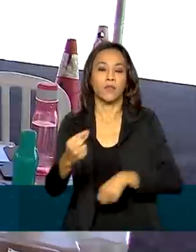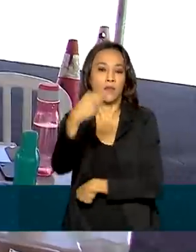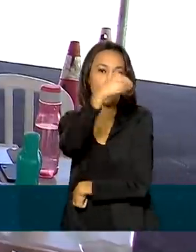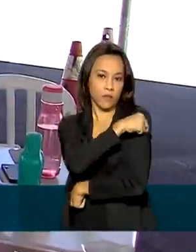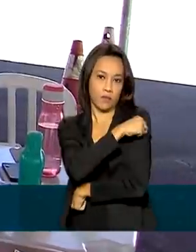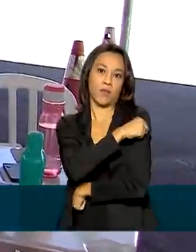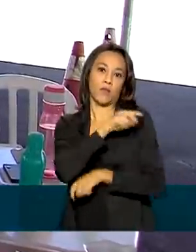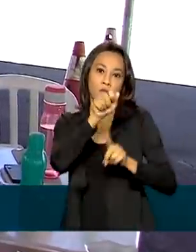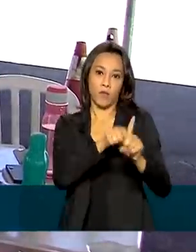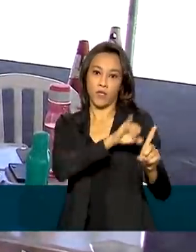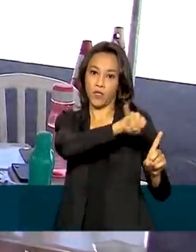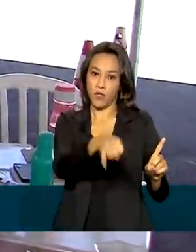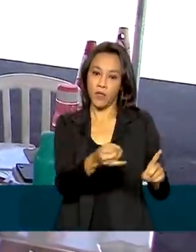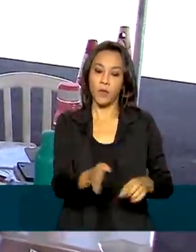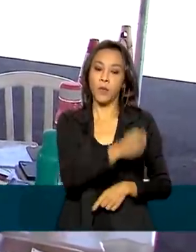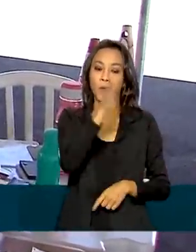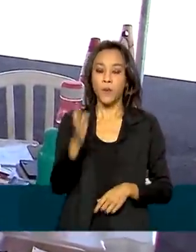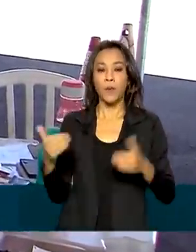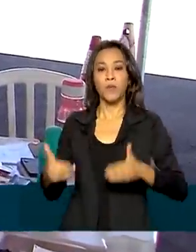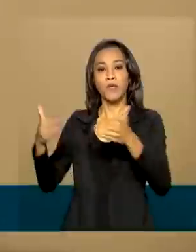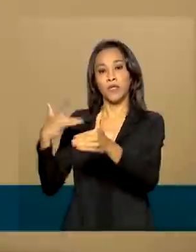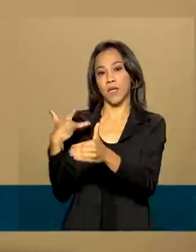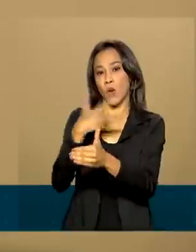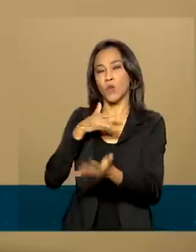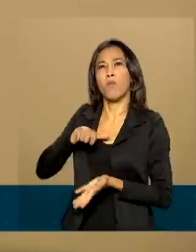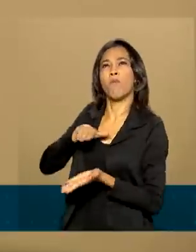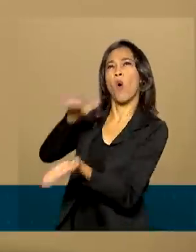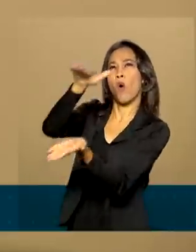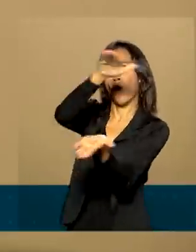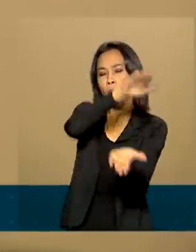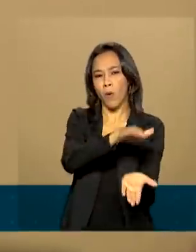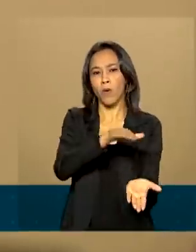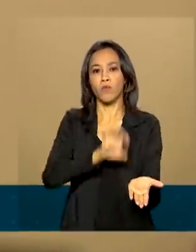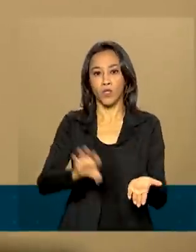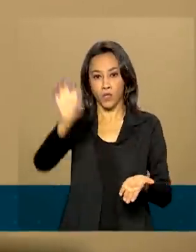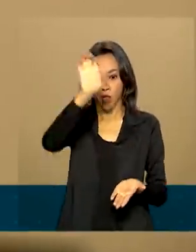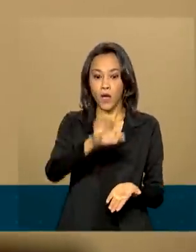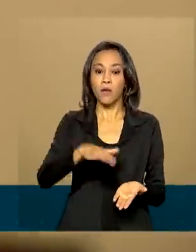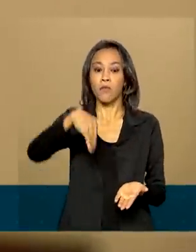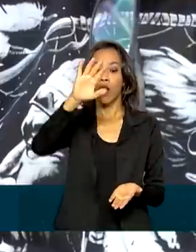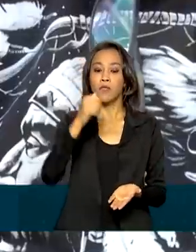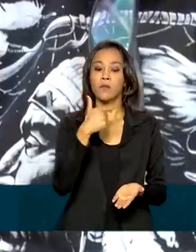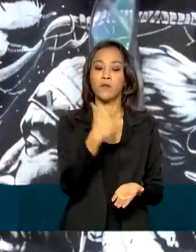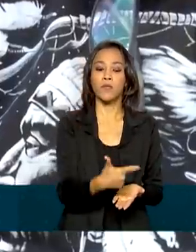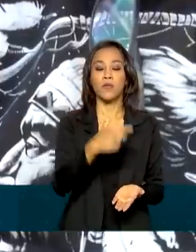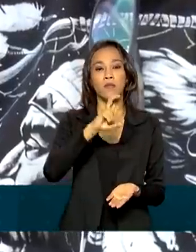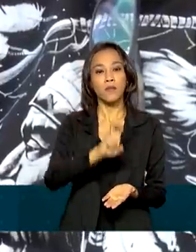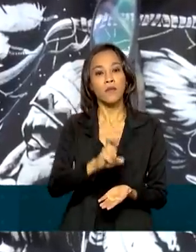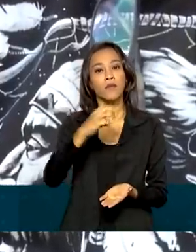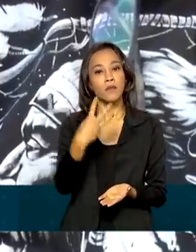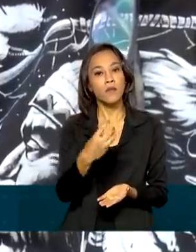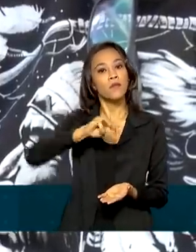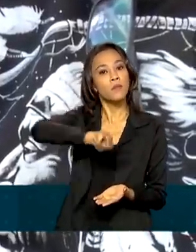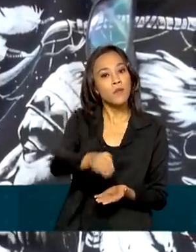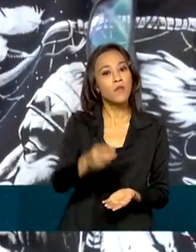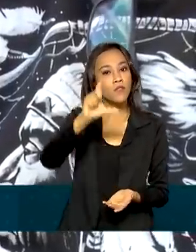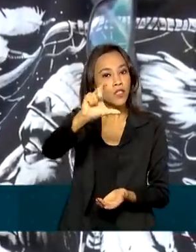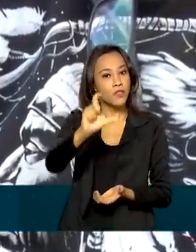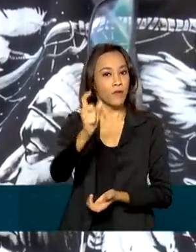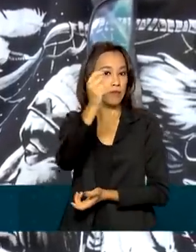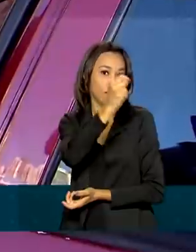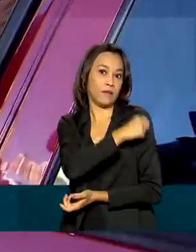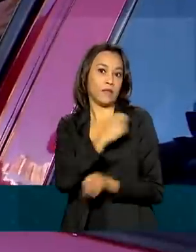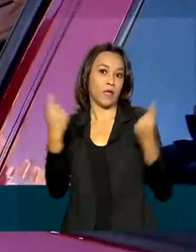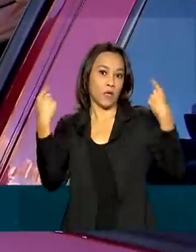em janeiro, o Ministério da Saúde distribuiu aos estados mais de 253 milhões de doses de vacina contra a